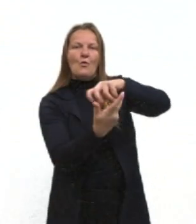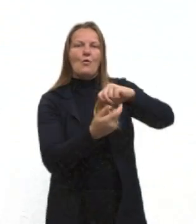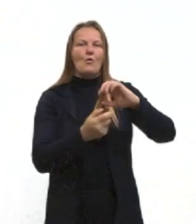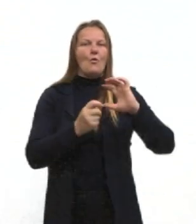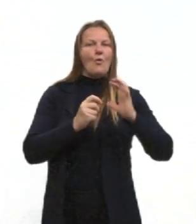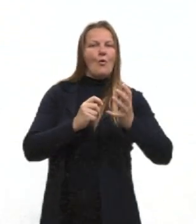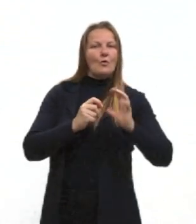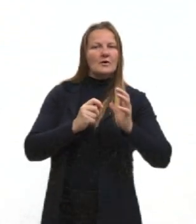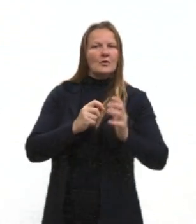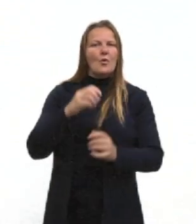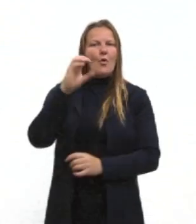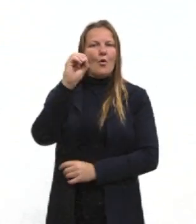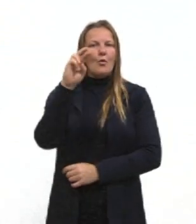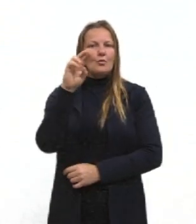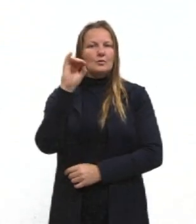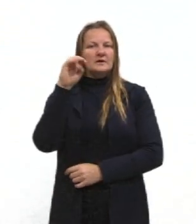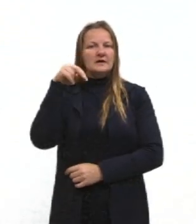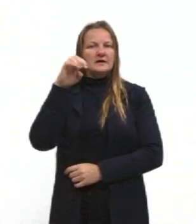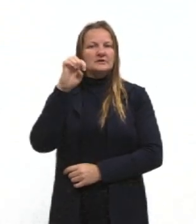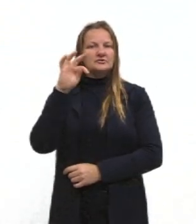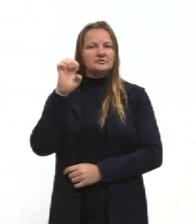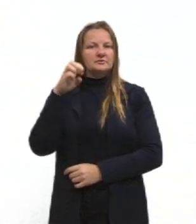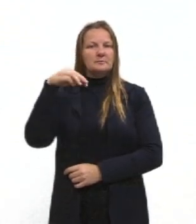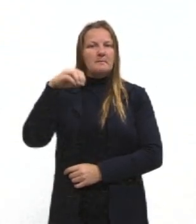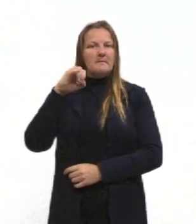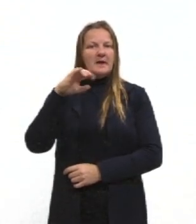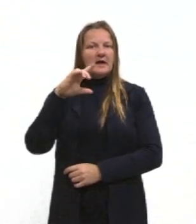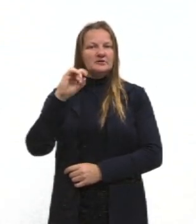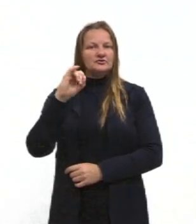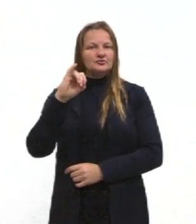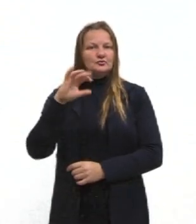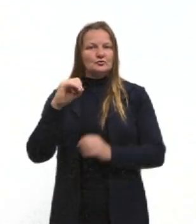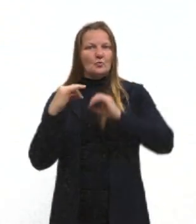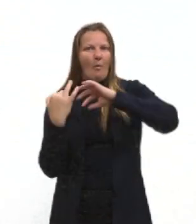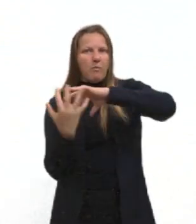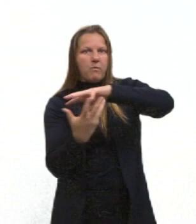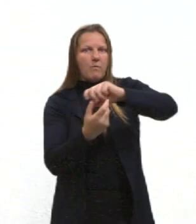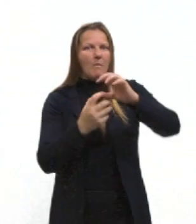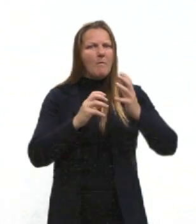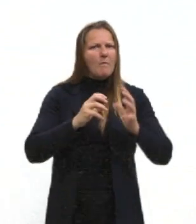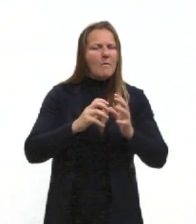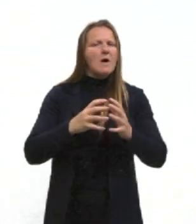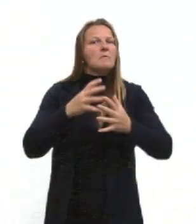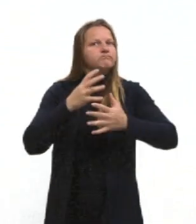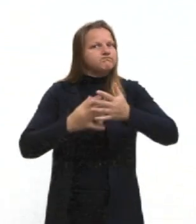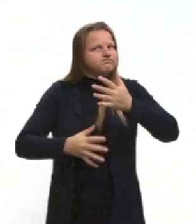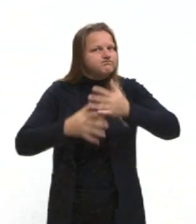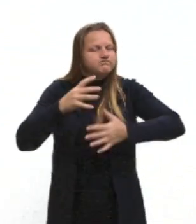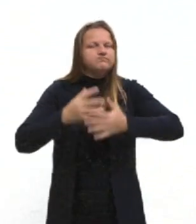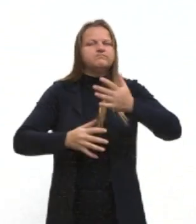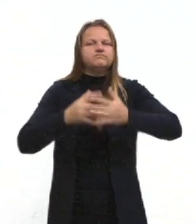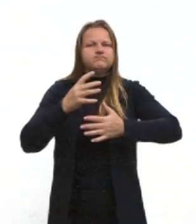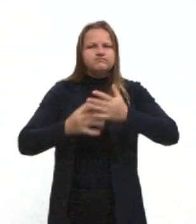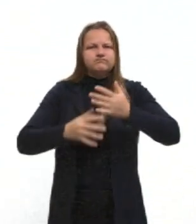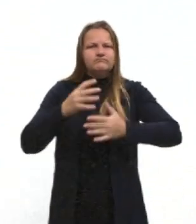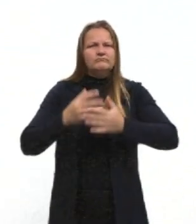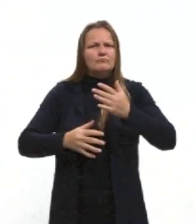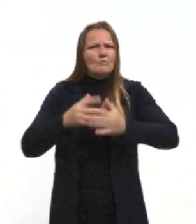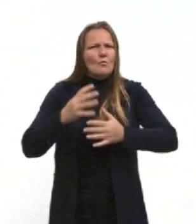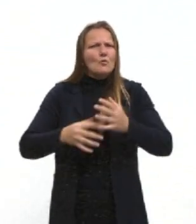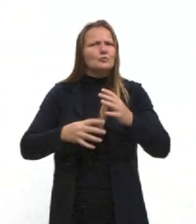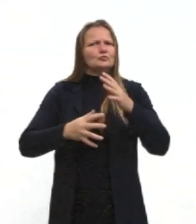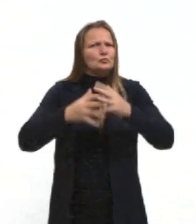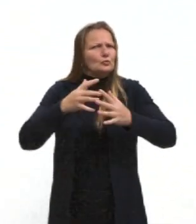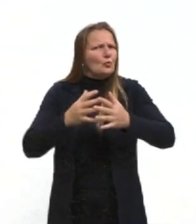é uma zona, é uma região, é um território complexo demais, né? E aí nós vamos ver quais são essas